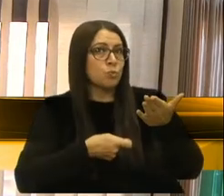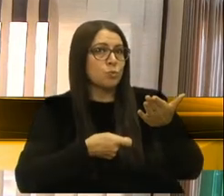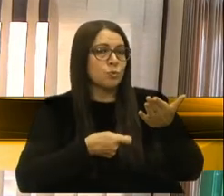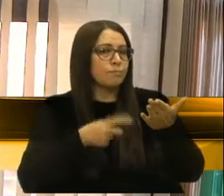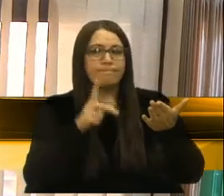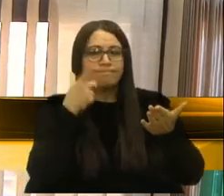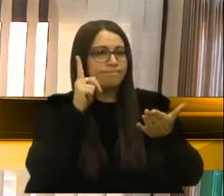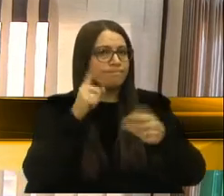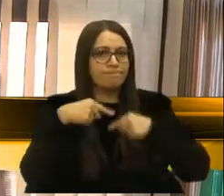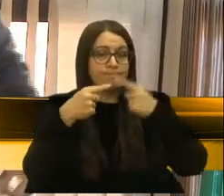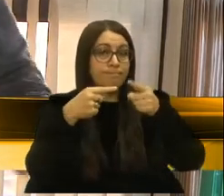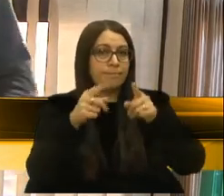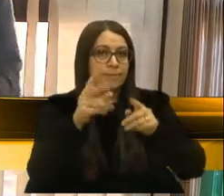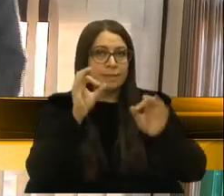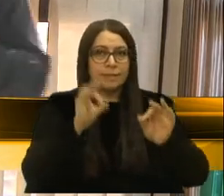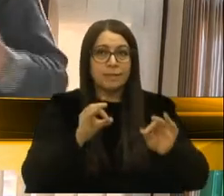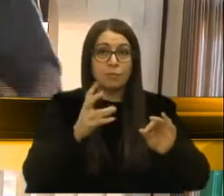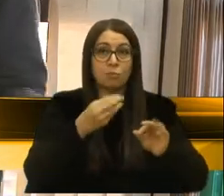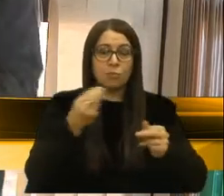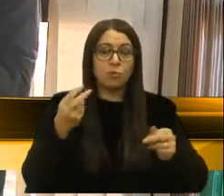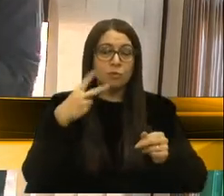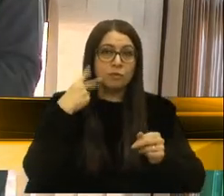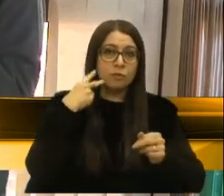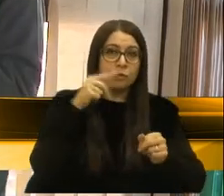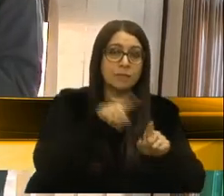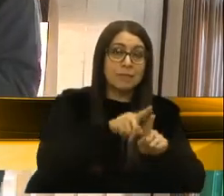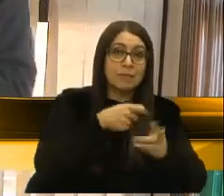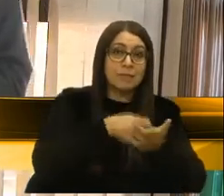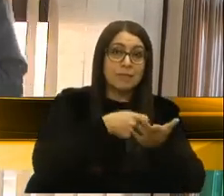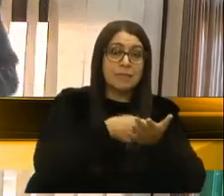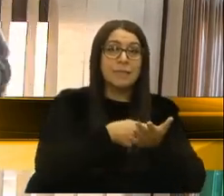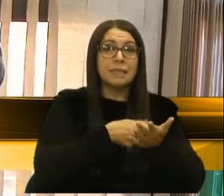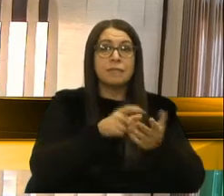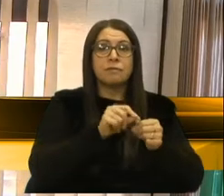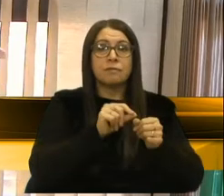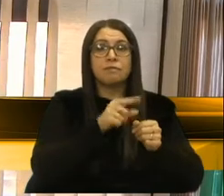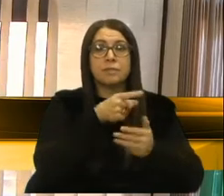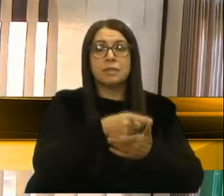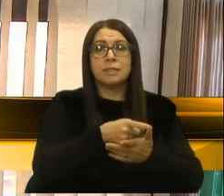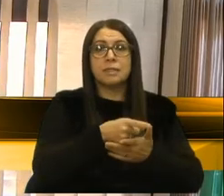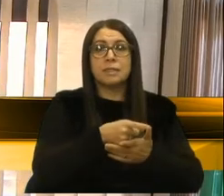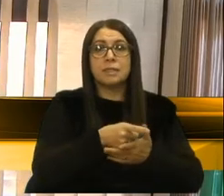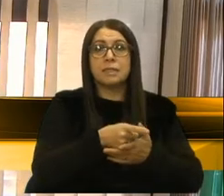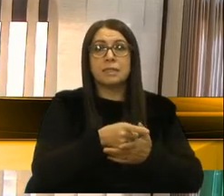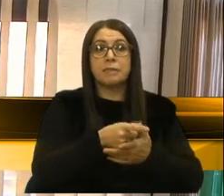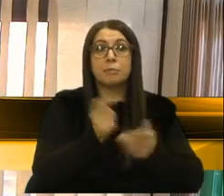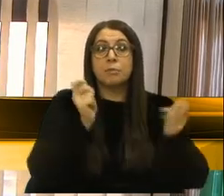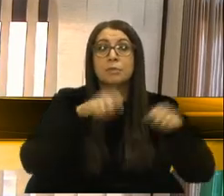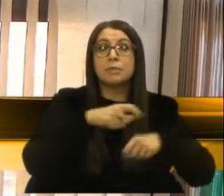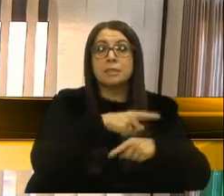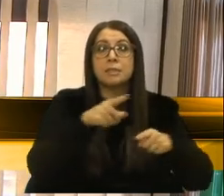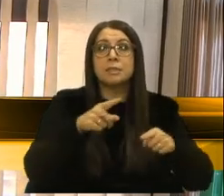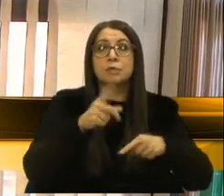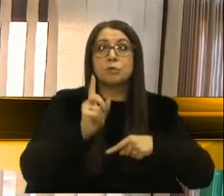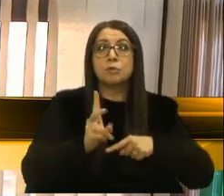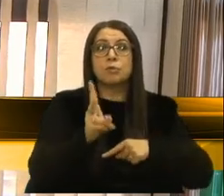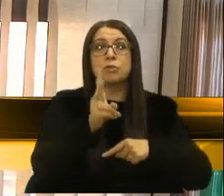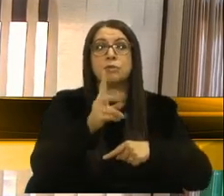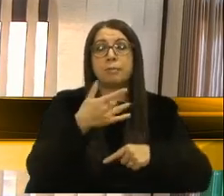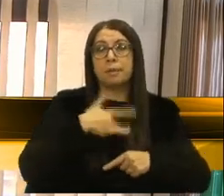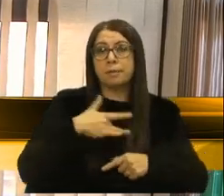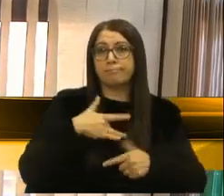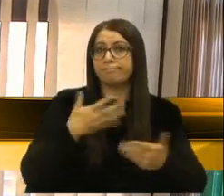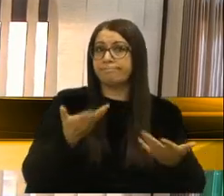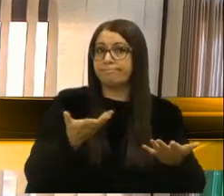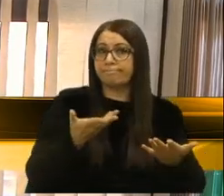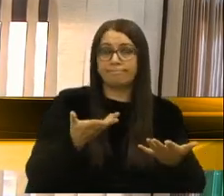pode ser prorrogado, tenho a certeza que muitos vereadores aqui tentaram fazer com que fosse possível a prorrogação, mas, lamentavelmente, por